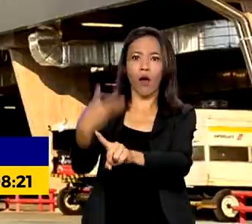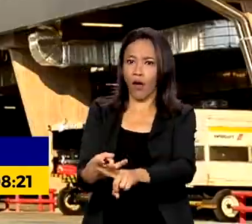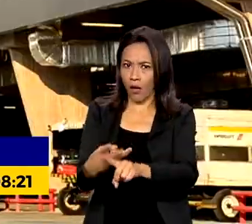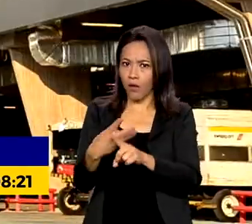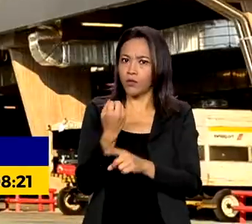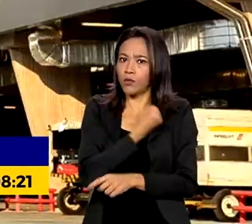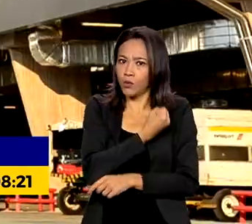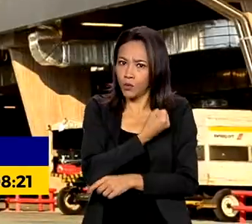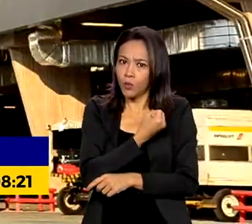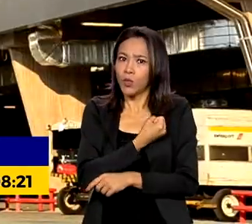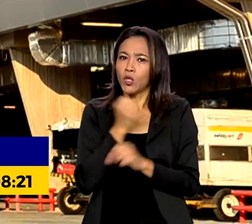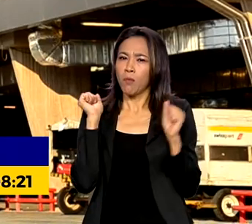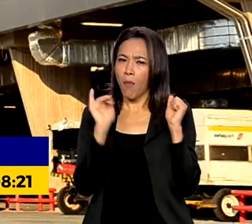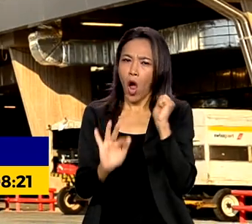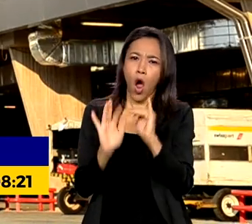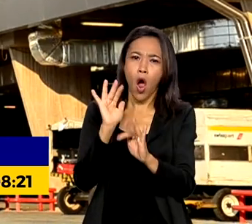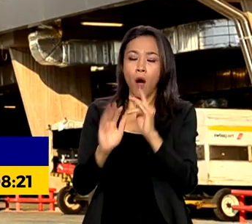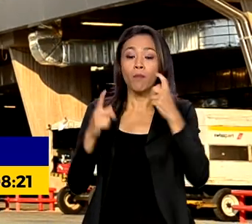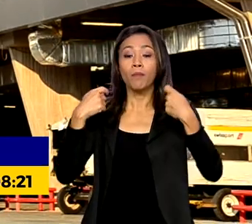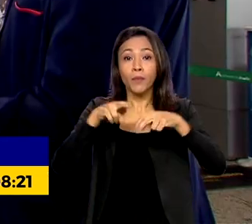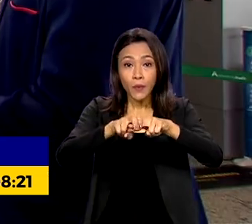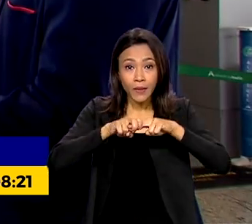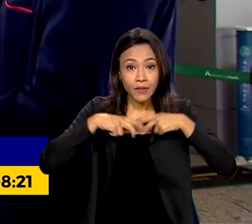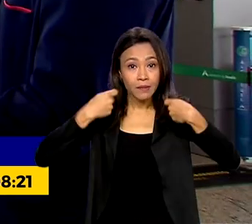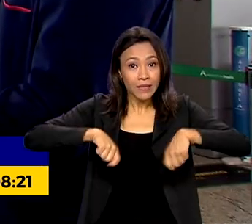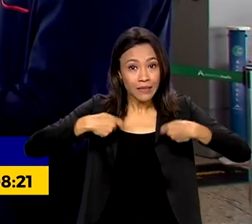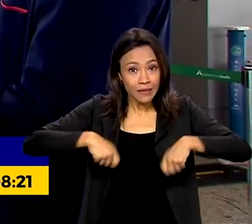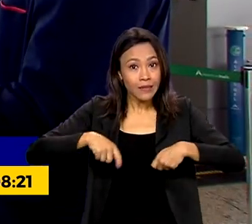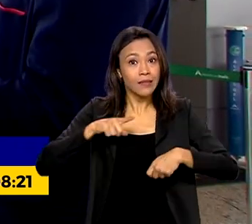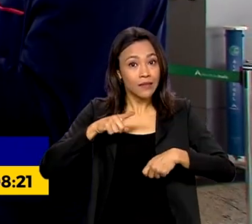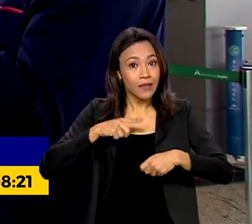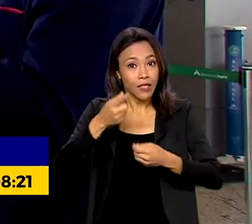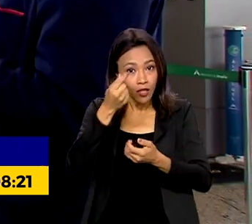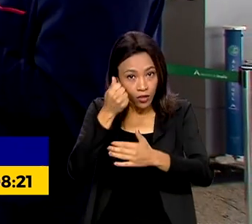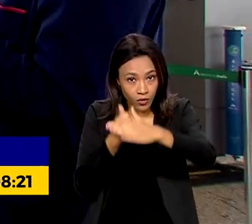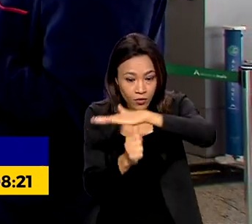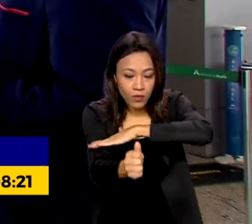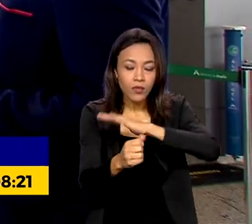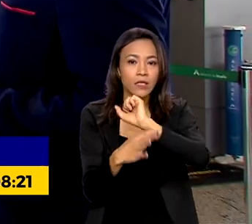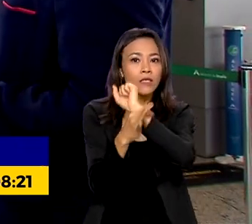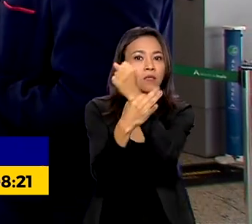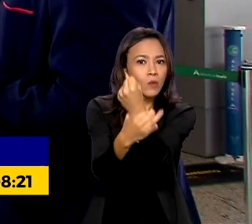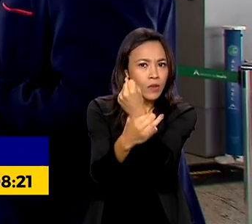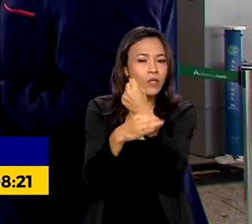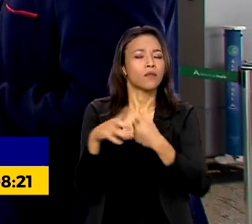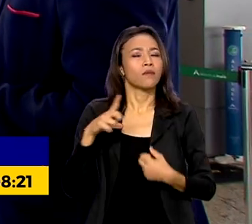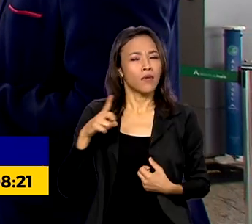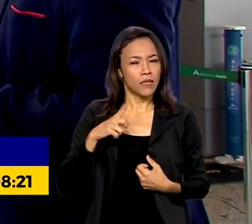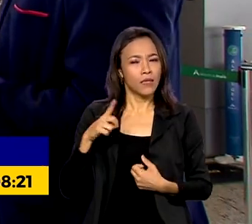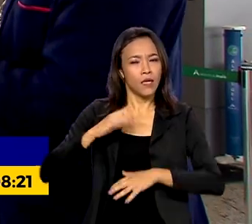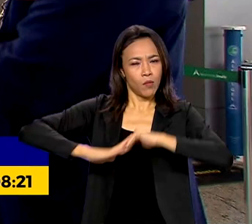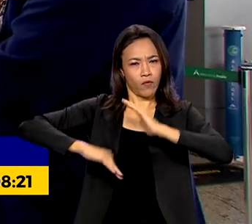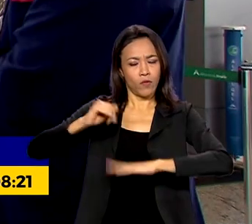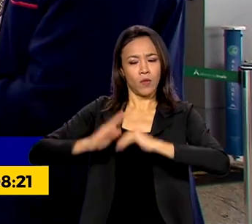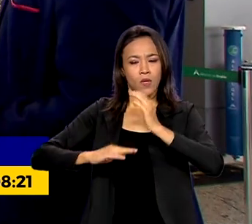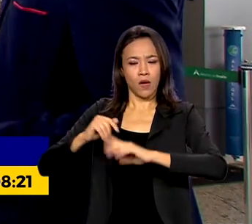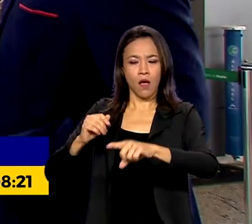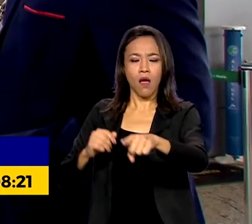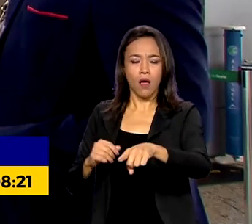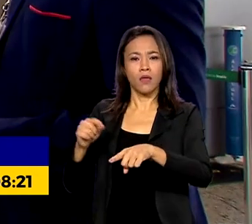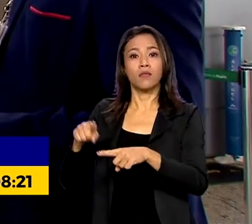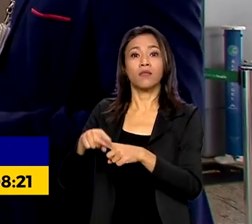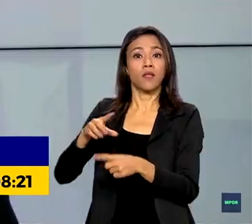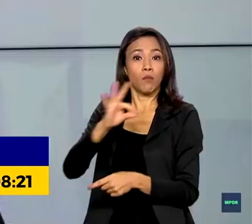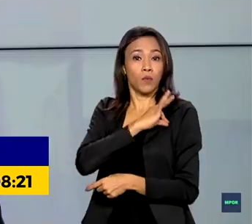Por isso, há necessidade de investir em mais segurança. O programa vai contar com o suporte de agentes da Receita Federal e